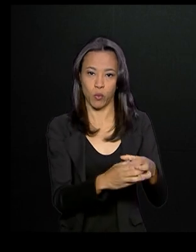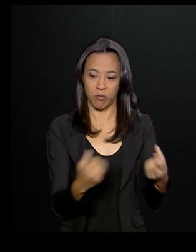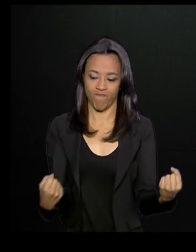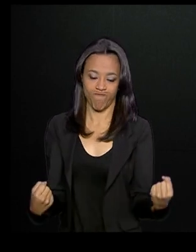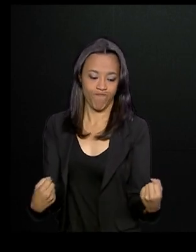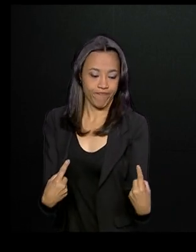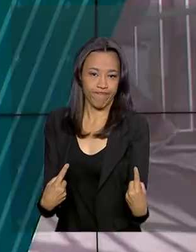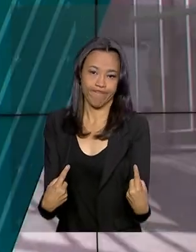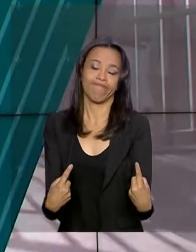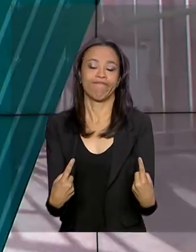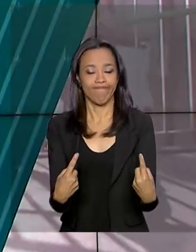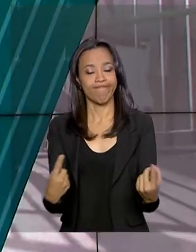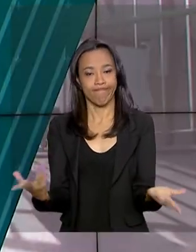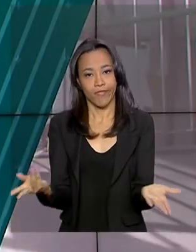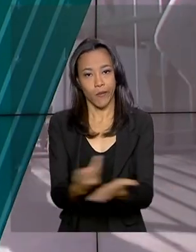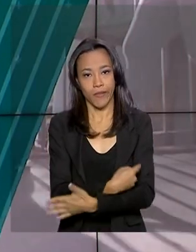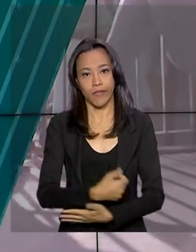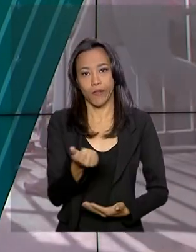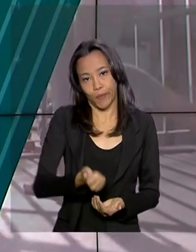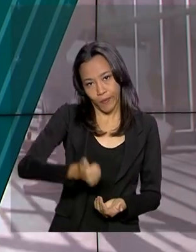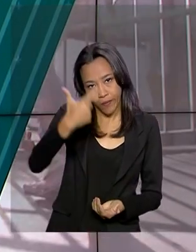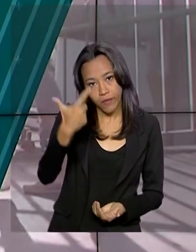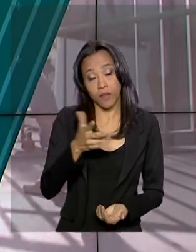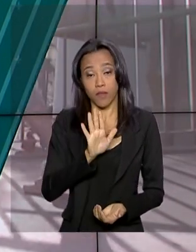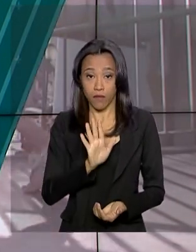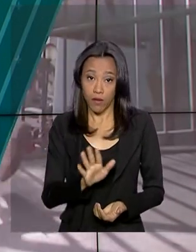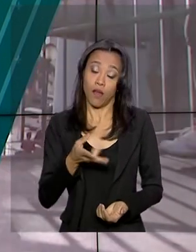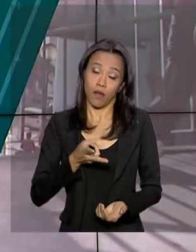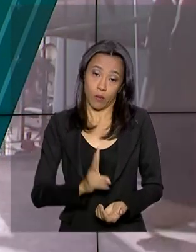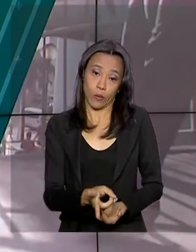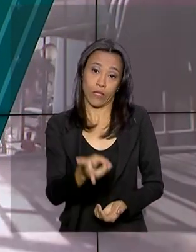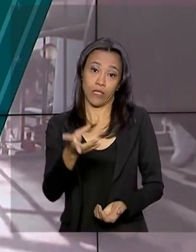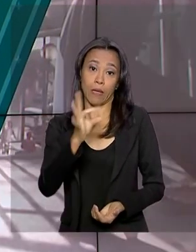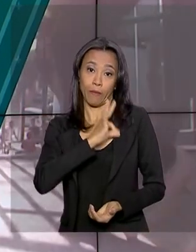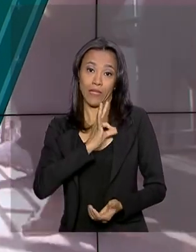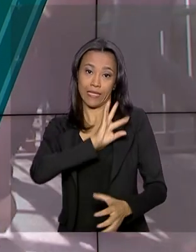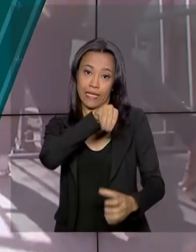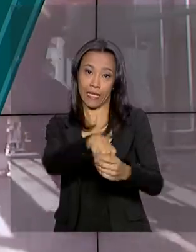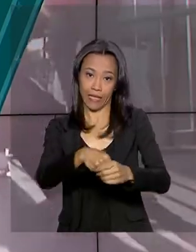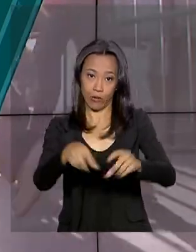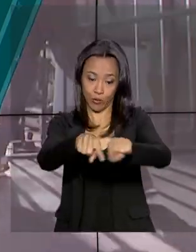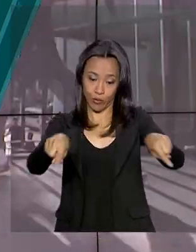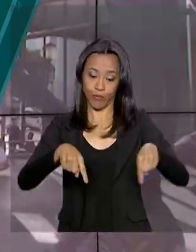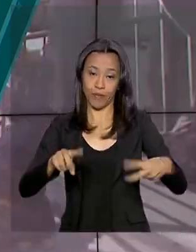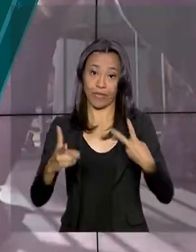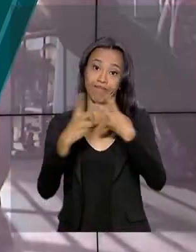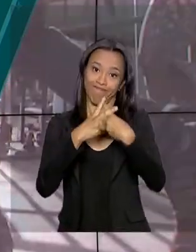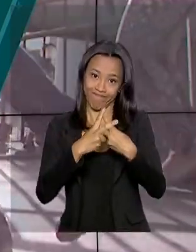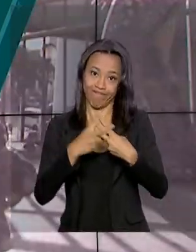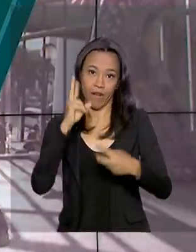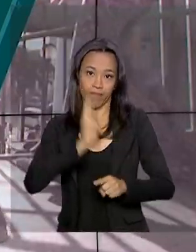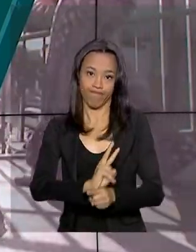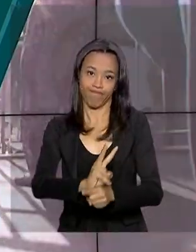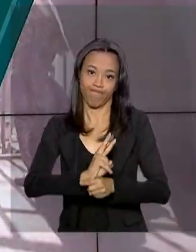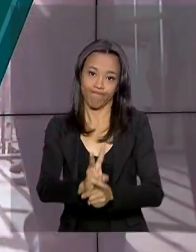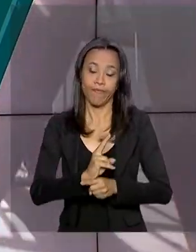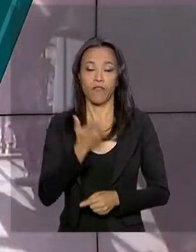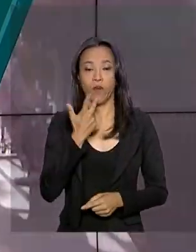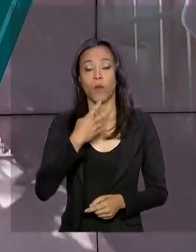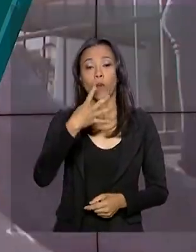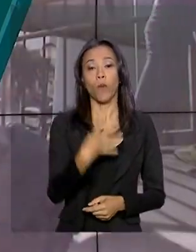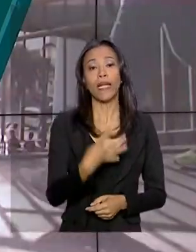volta do meio-dia, mas a polícia militar permanece dentro da unidade prisional. O governo do Pará anunciou que 46